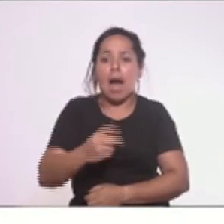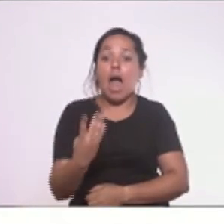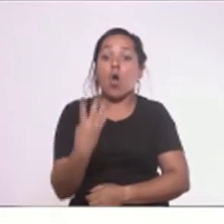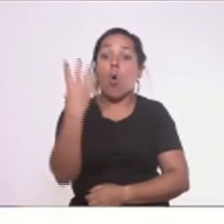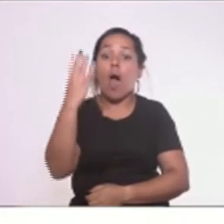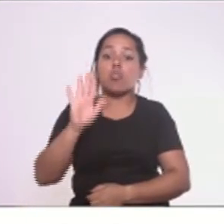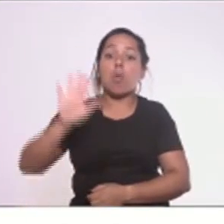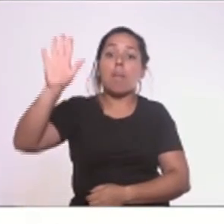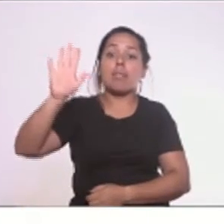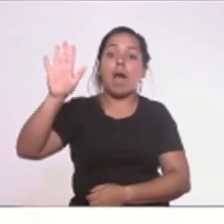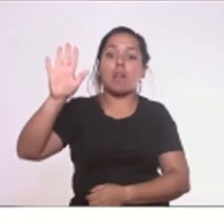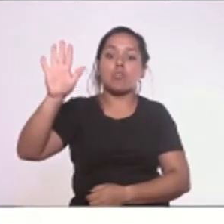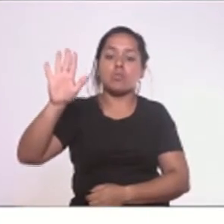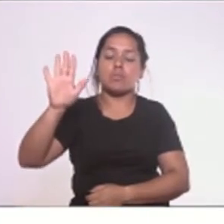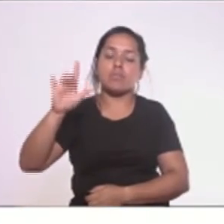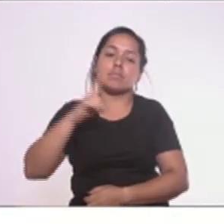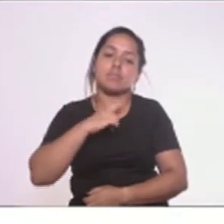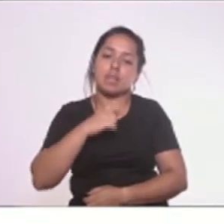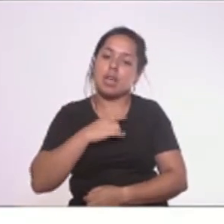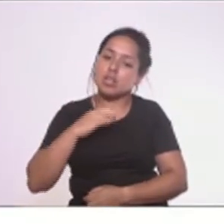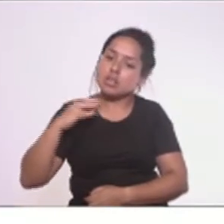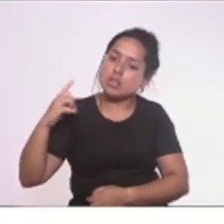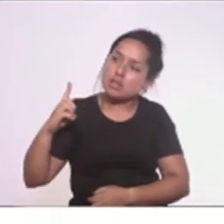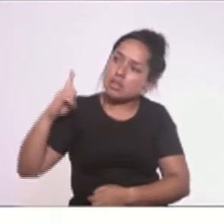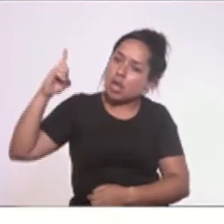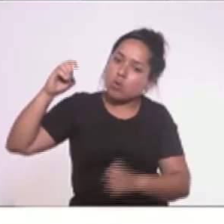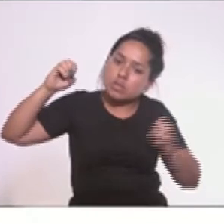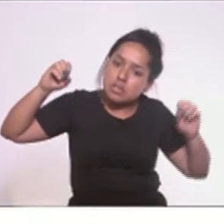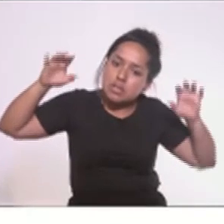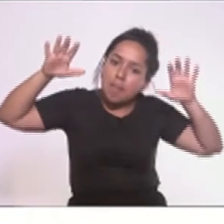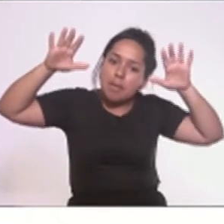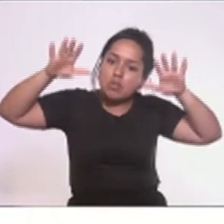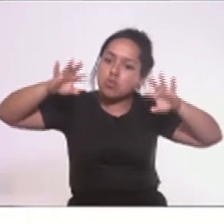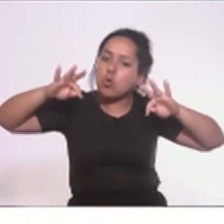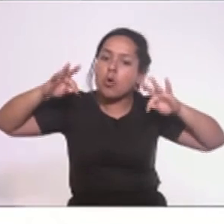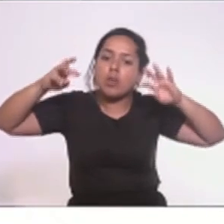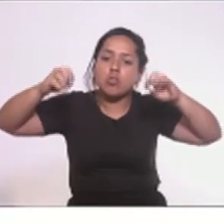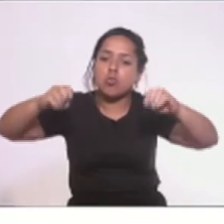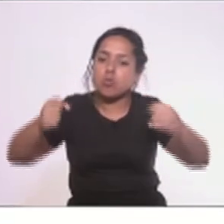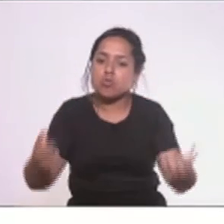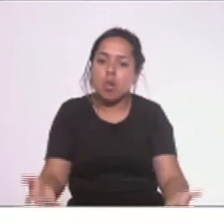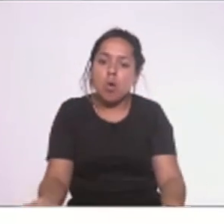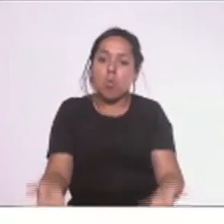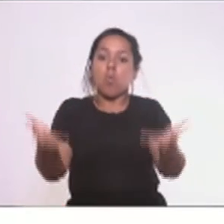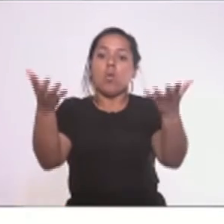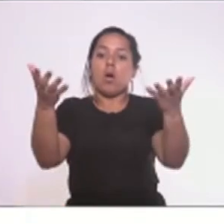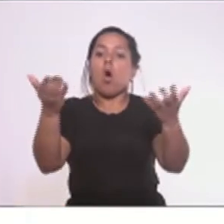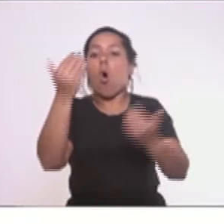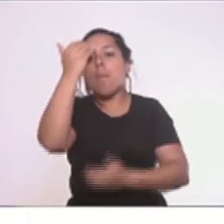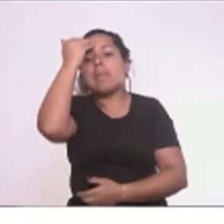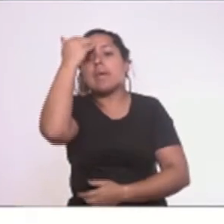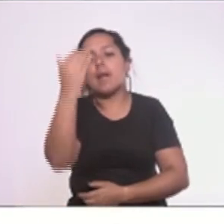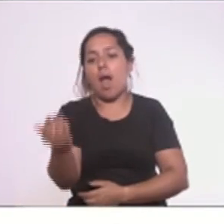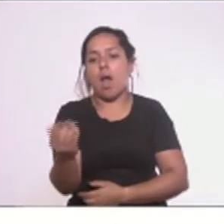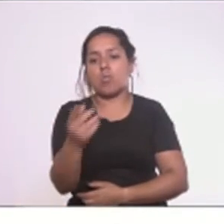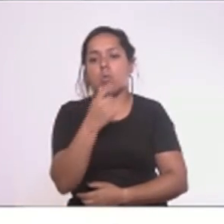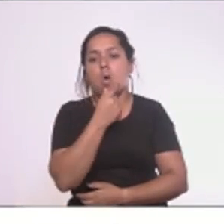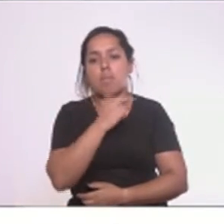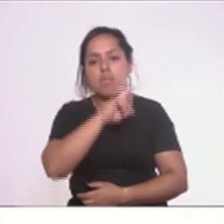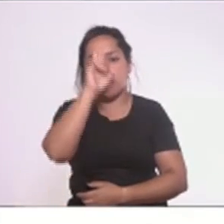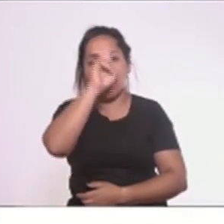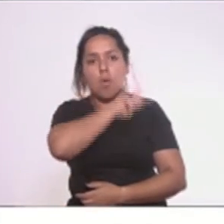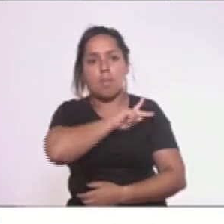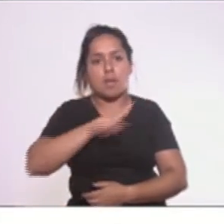que Deus abençoe a todos, rica e abundantemente. Muito obrigado, presidente, por todas as oportunidades que você me tem dado e pelo seu